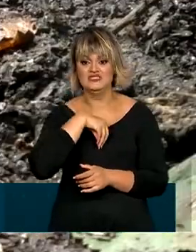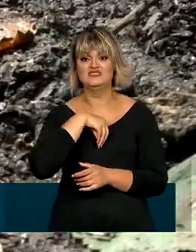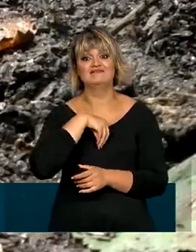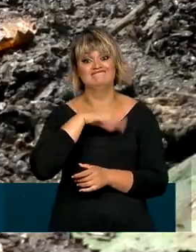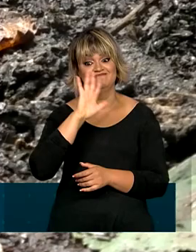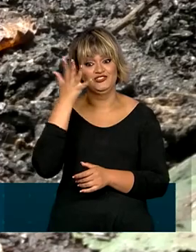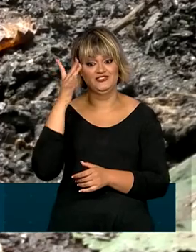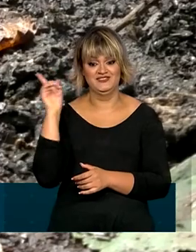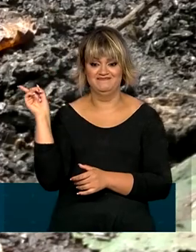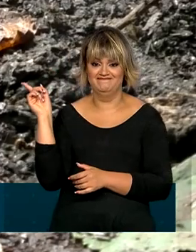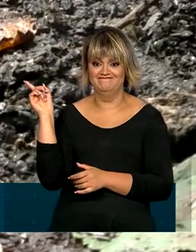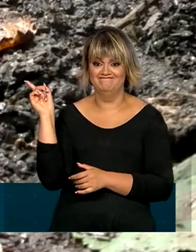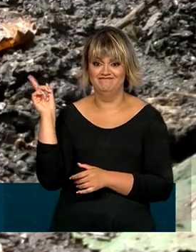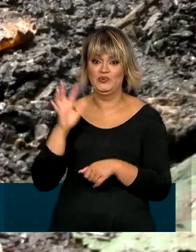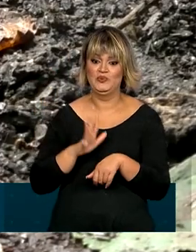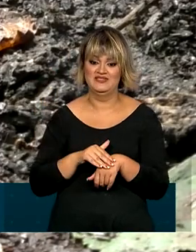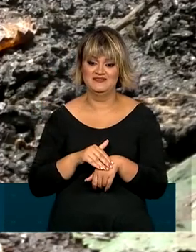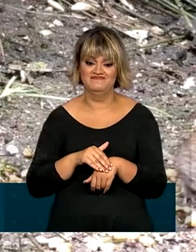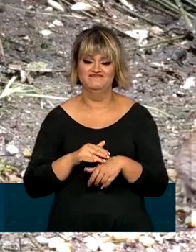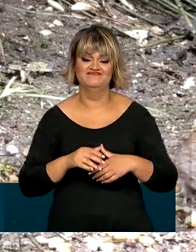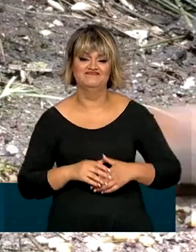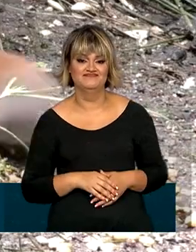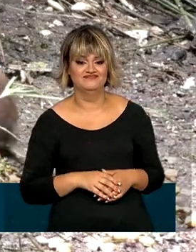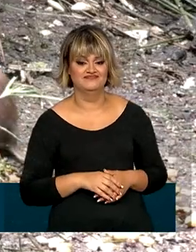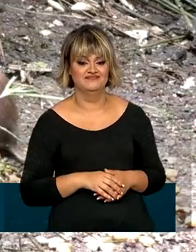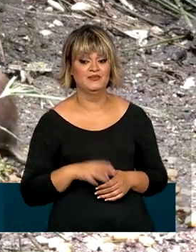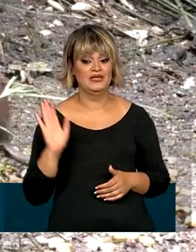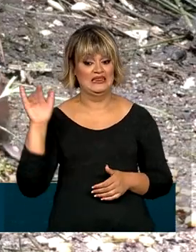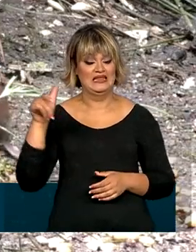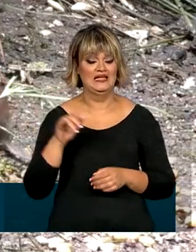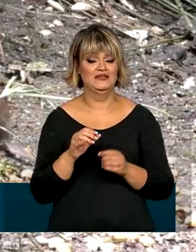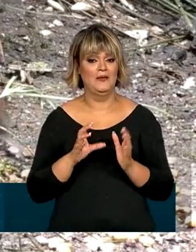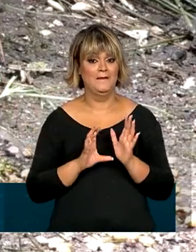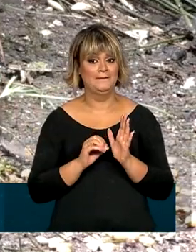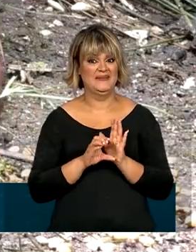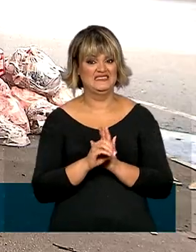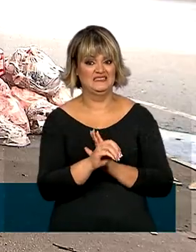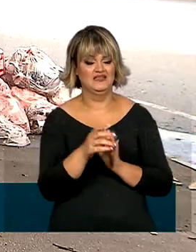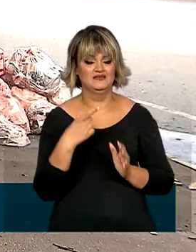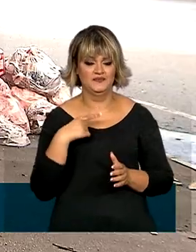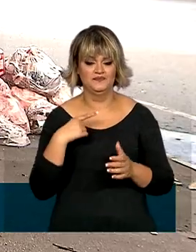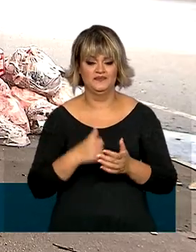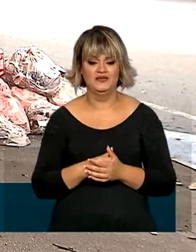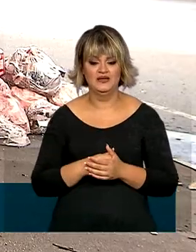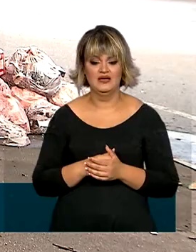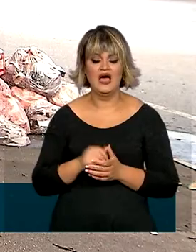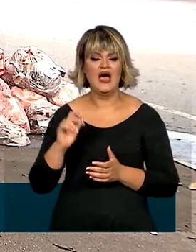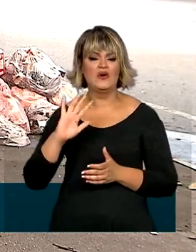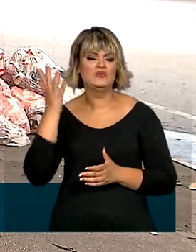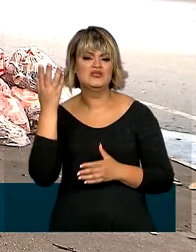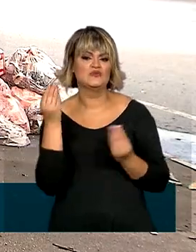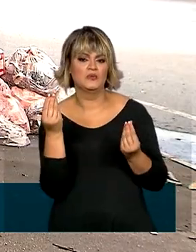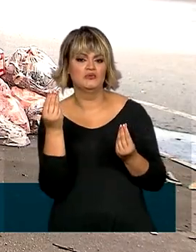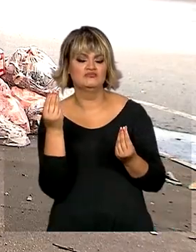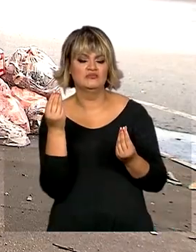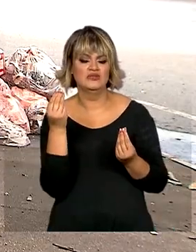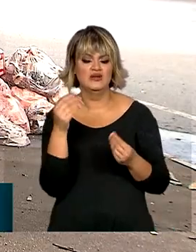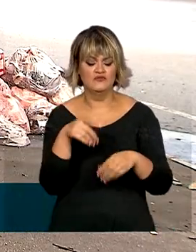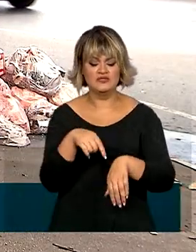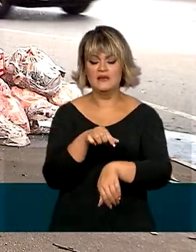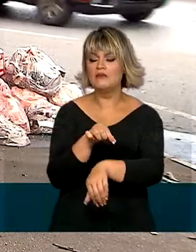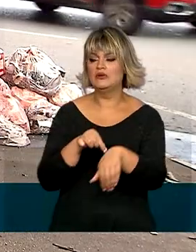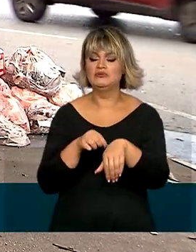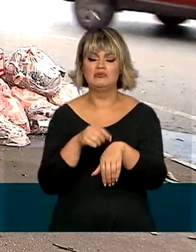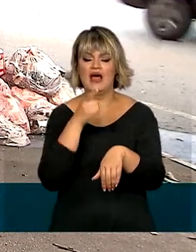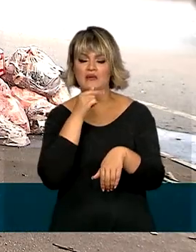pela urina dos roedores infectados com a bactéria leptospira. A infecção ocorre a partir de lesões na